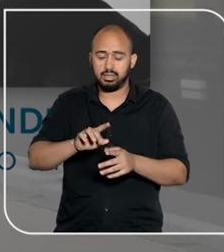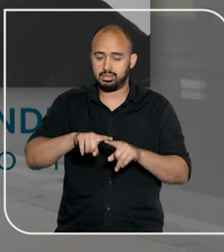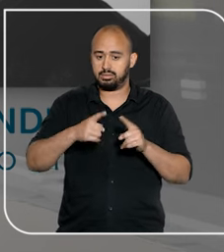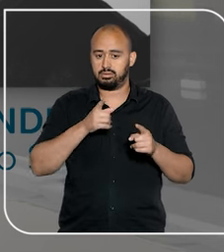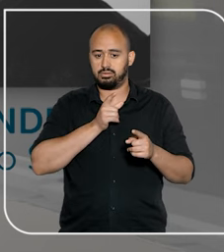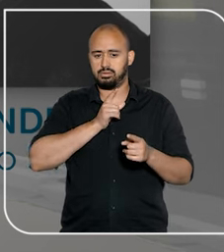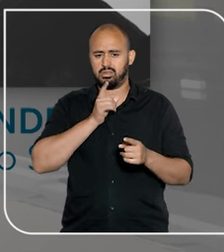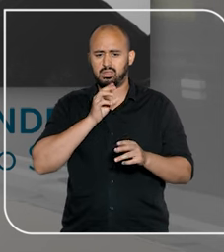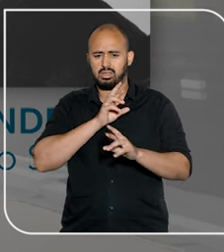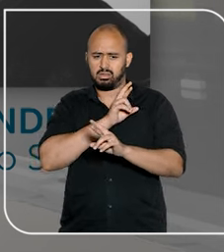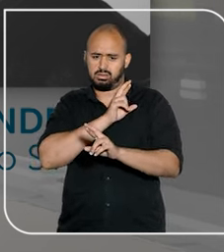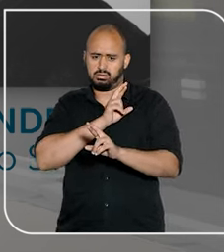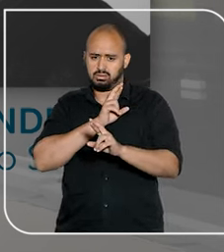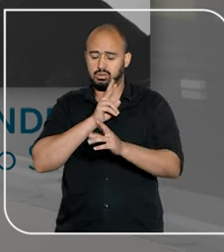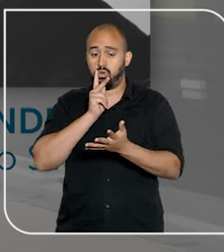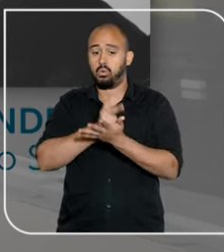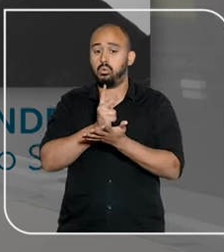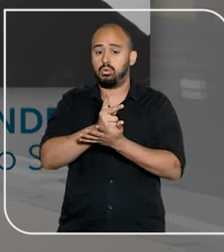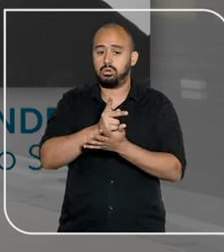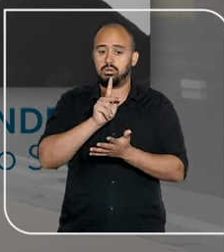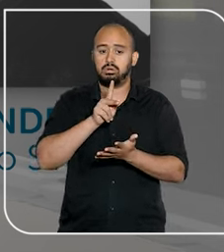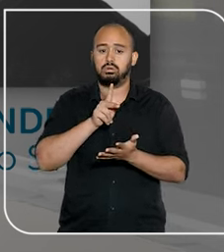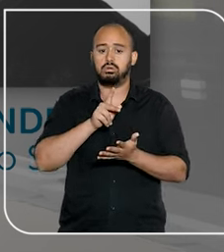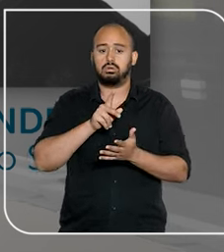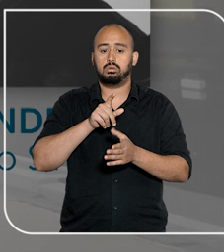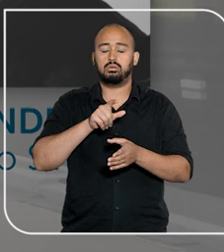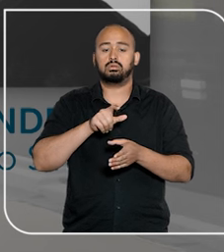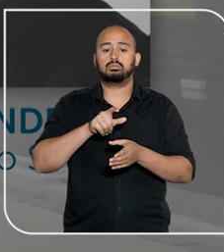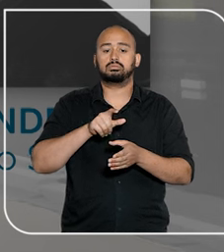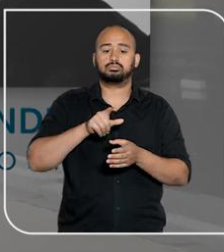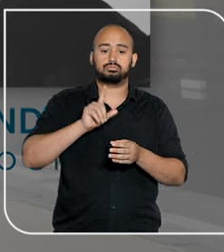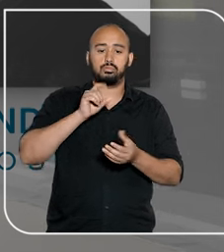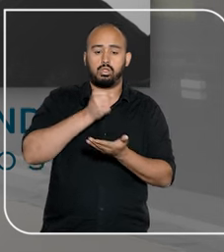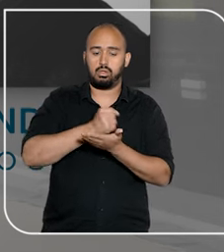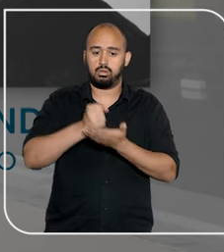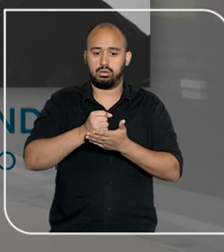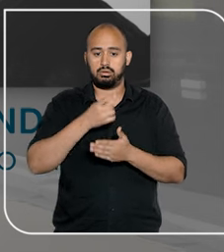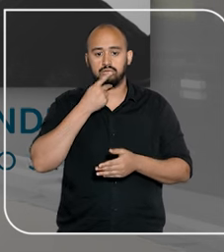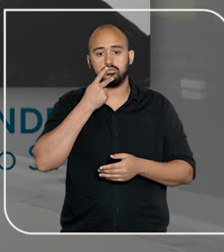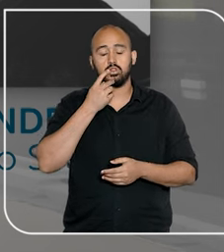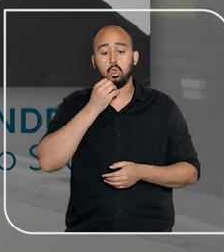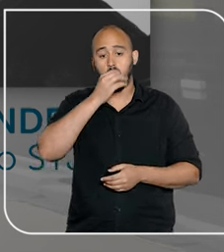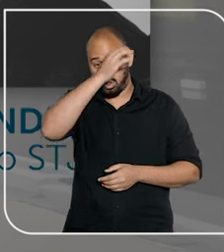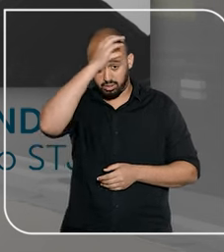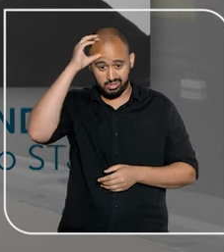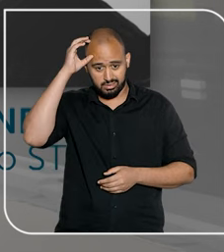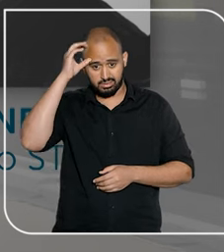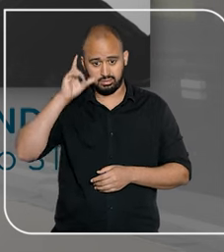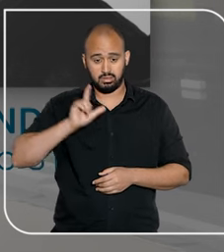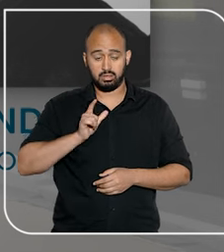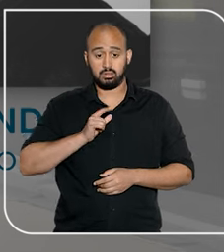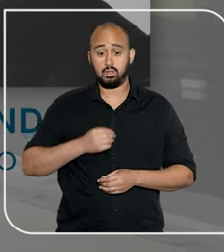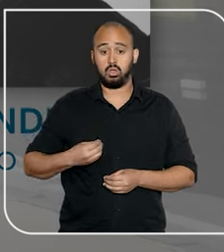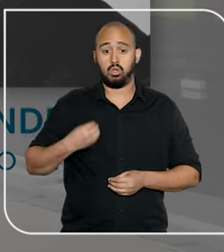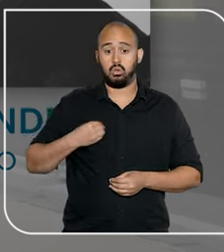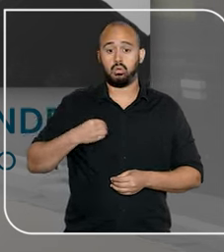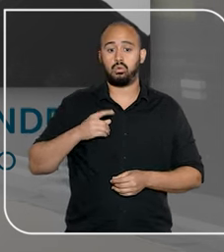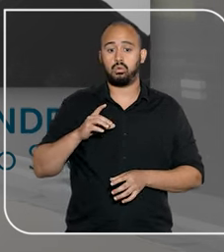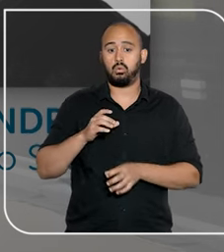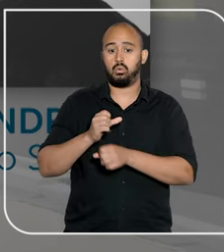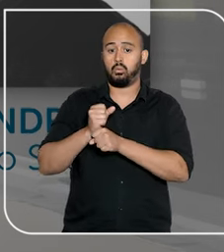por ser incompatível com a vontade de extinguir um vínculo contratual, criando no beneficiário a legítima